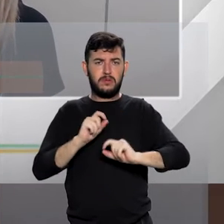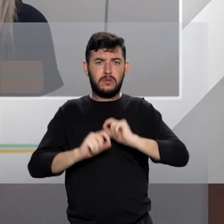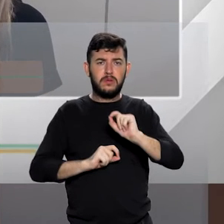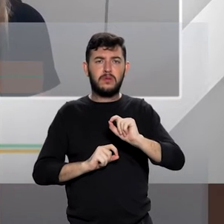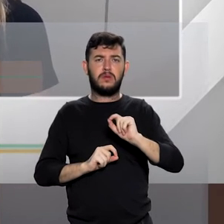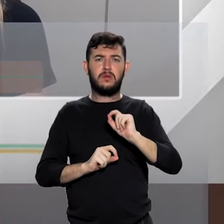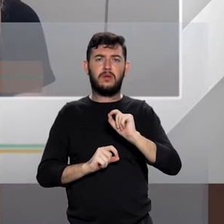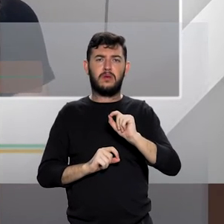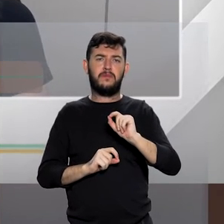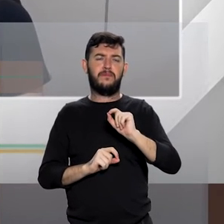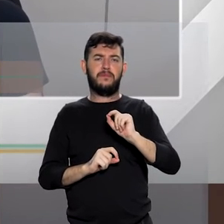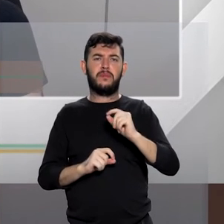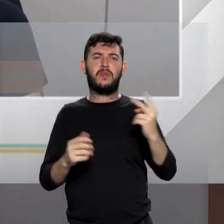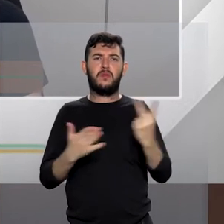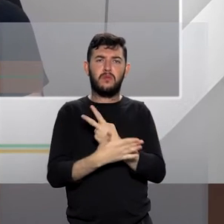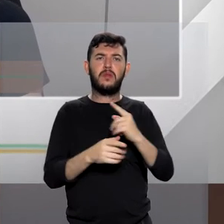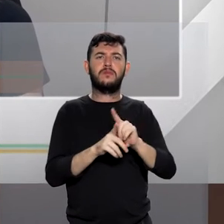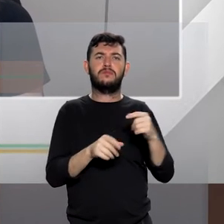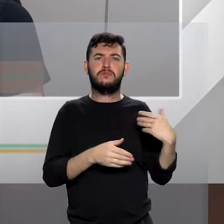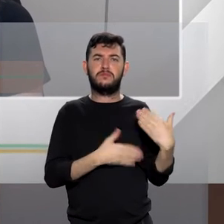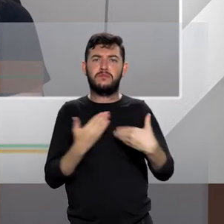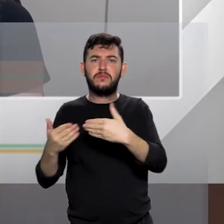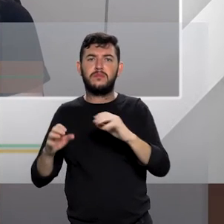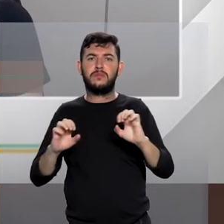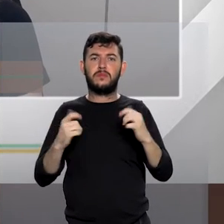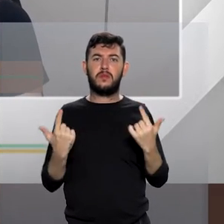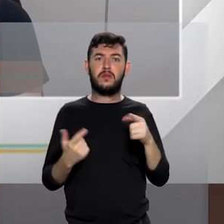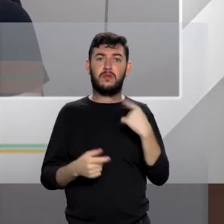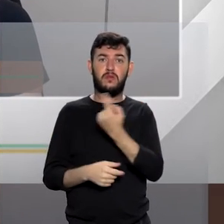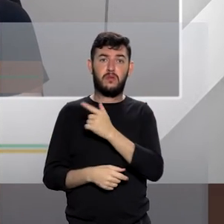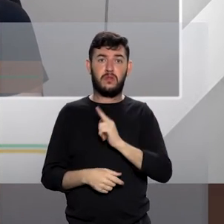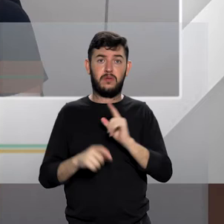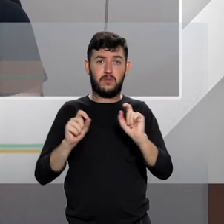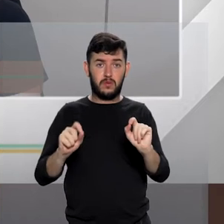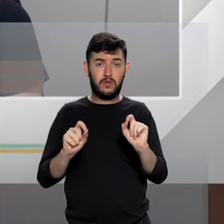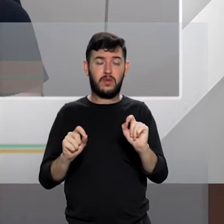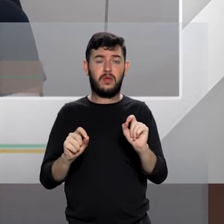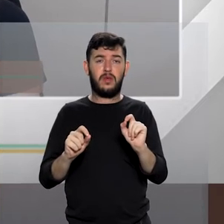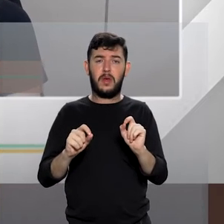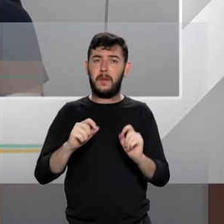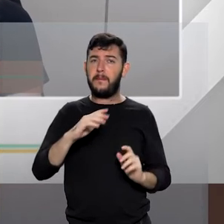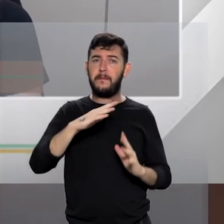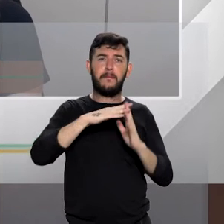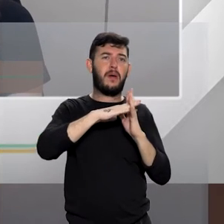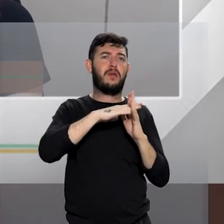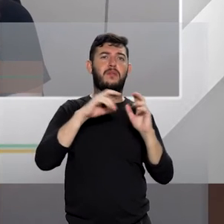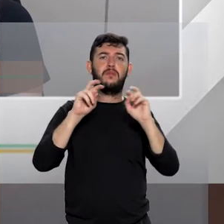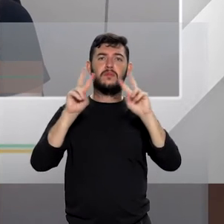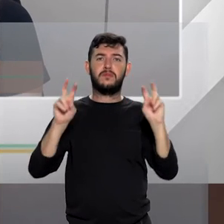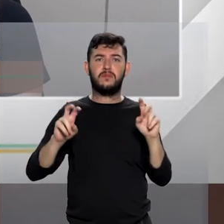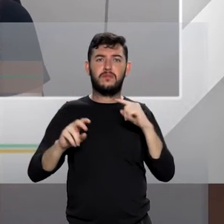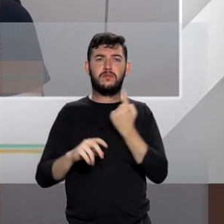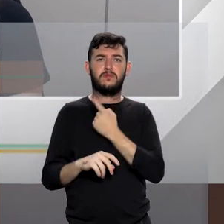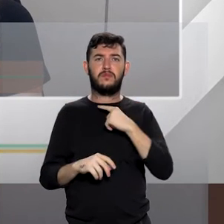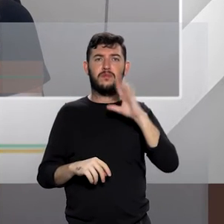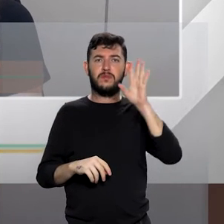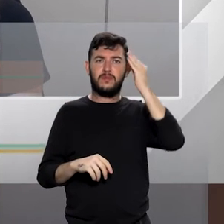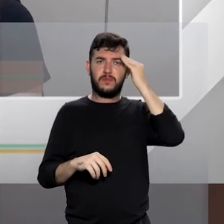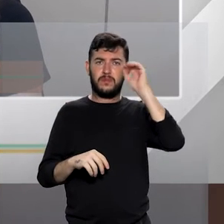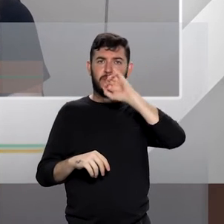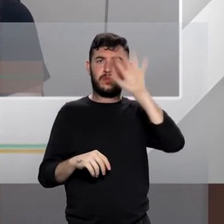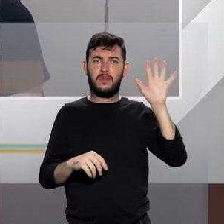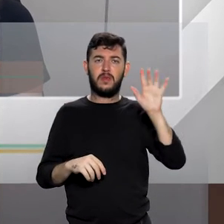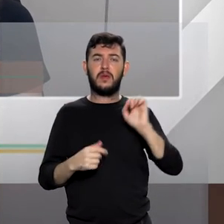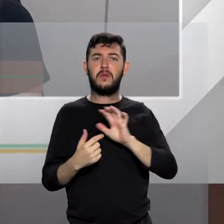sustentabilidade. Nós temos aí um valor máximo constitucional a considerar que fala, na verdade,